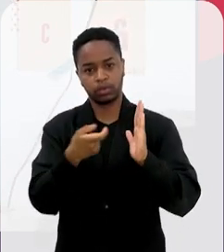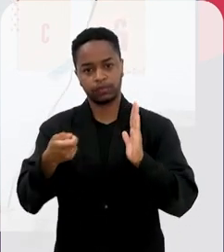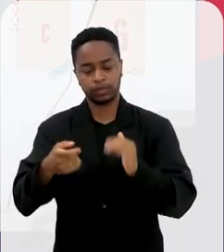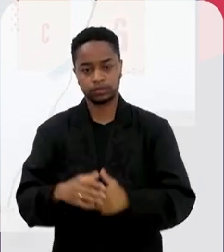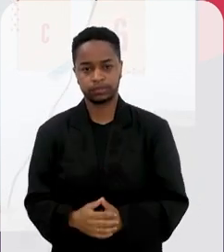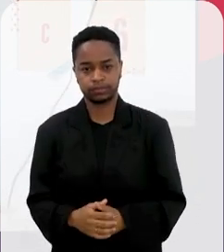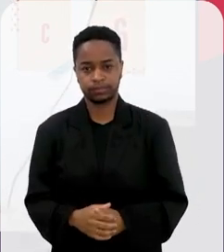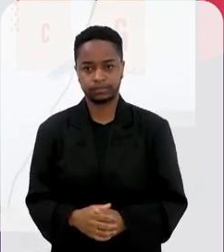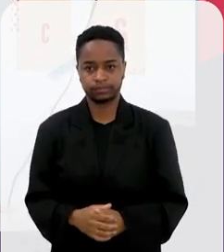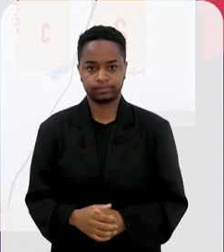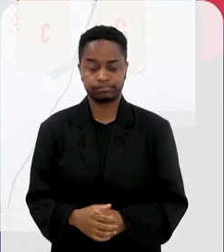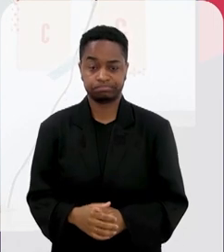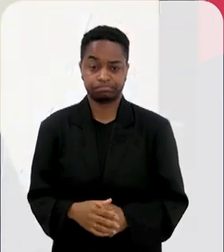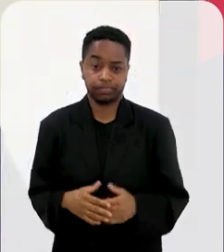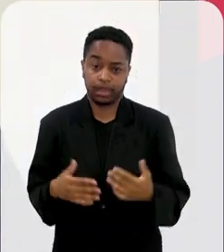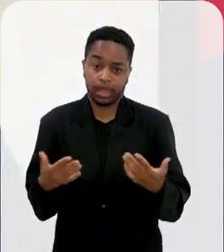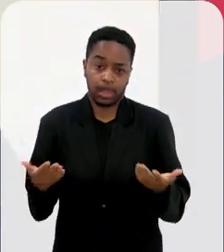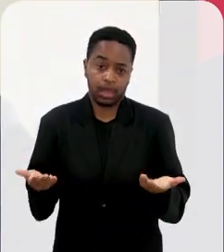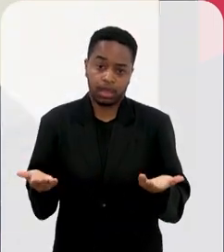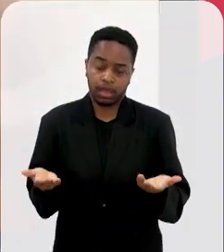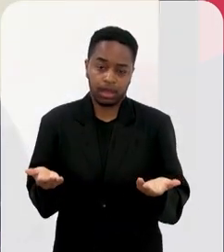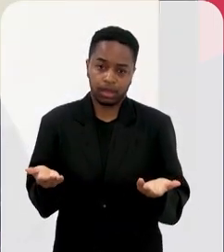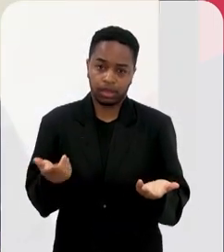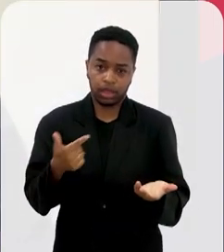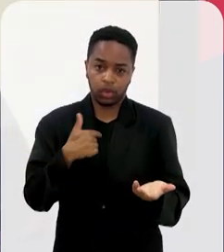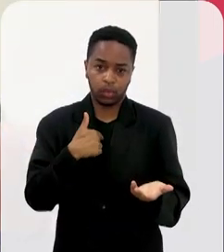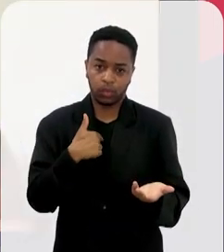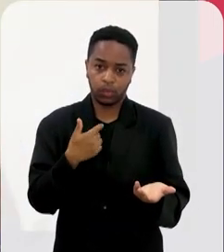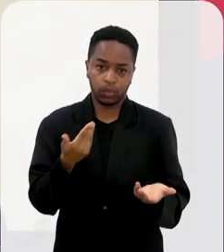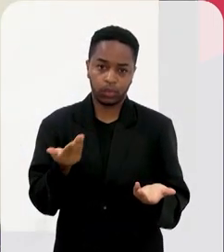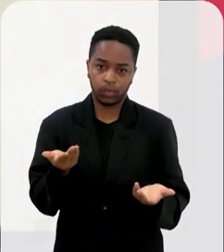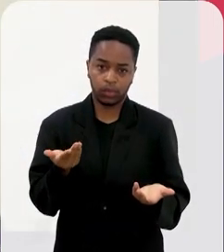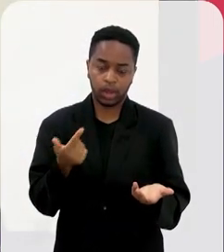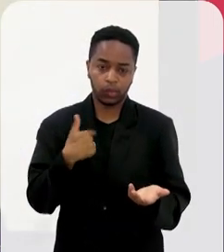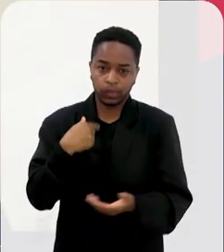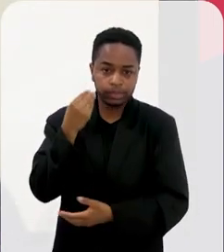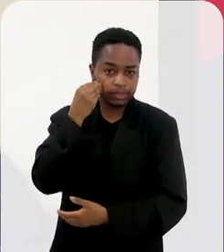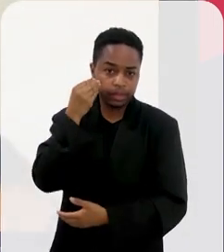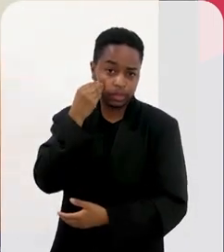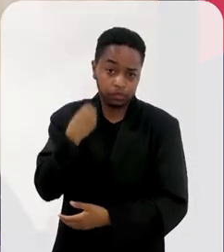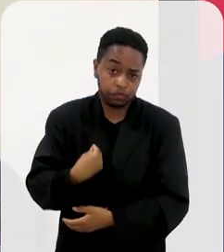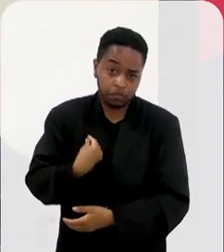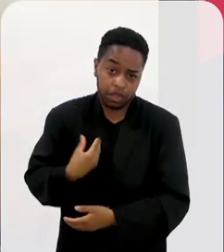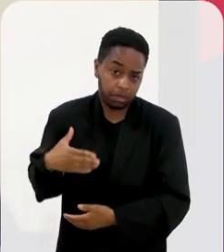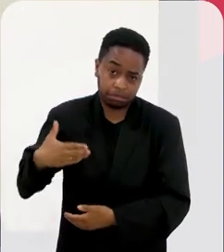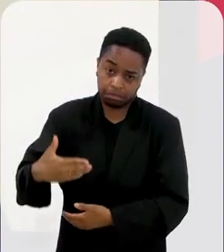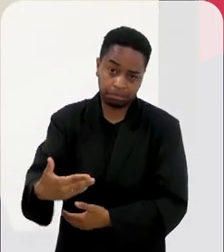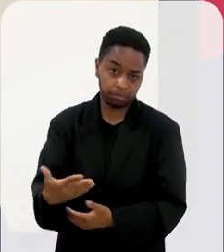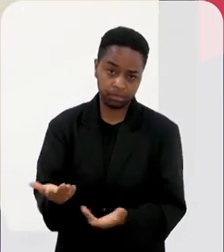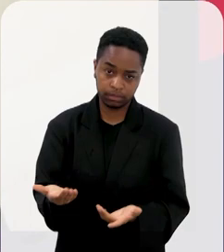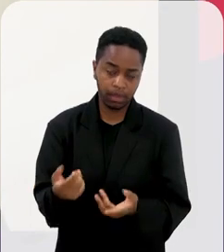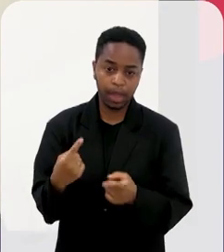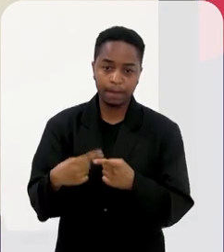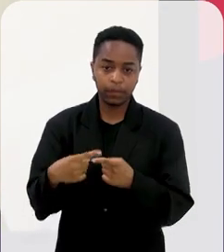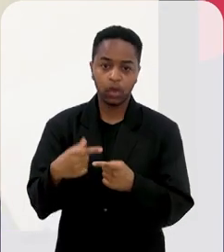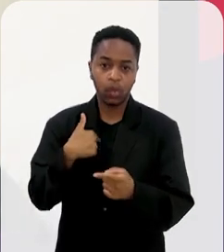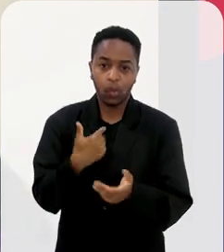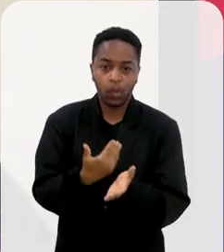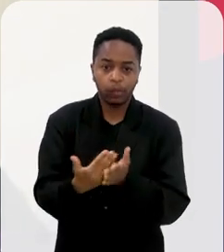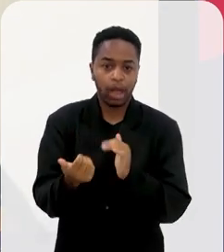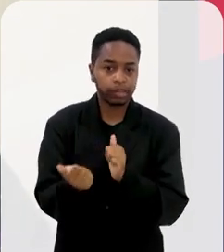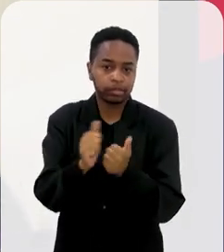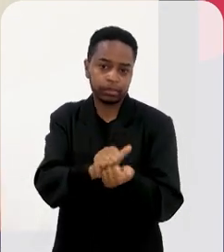aí em 2020? Eu, no momento, eu estou tentando conviver com isso. Eu